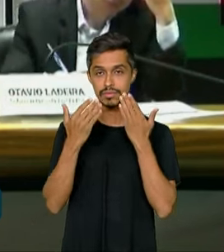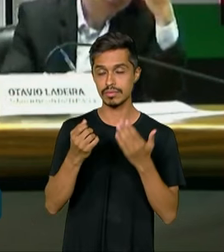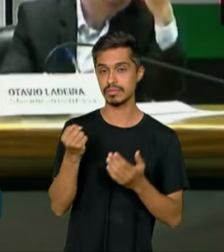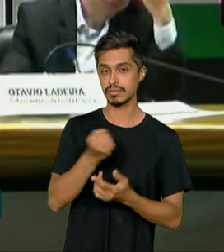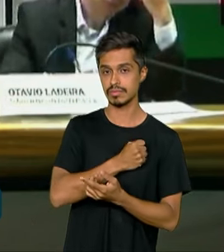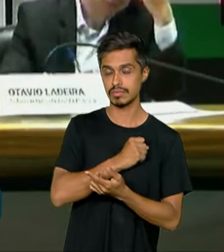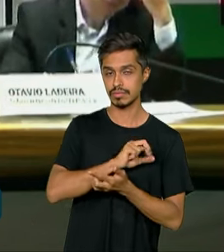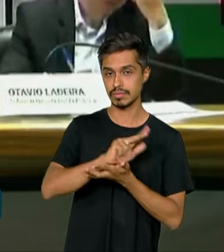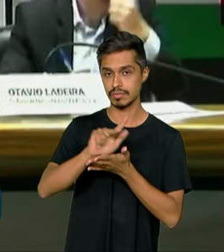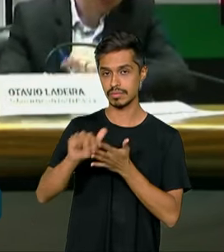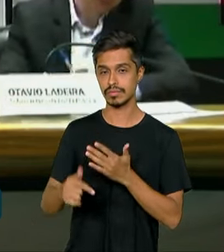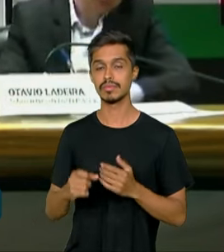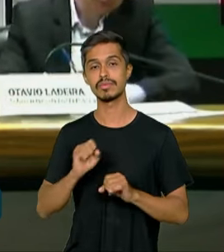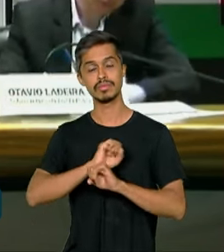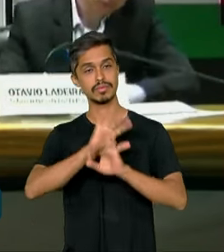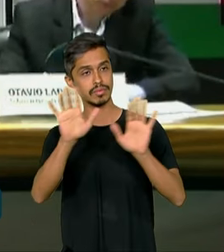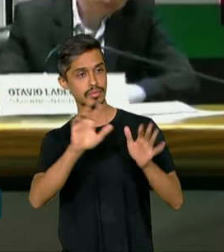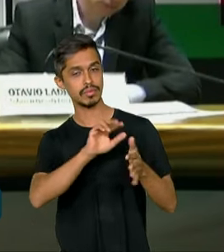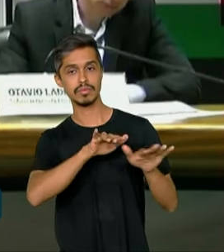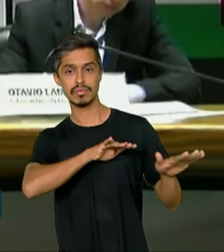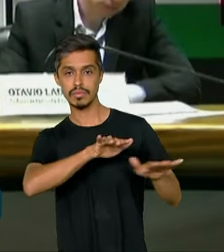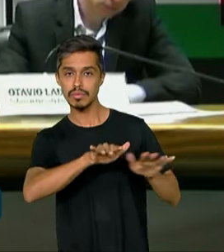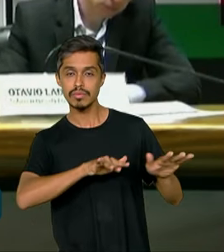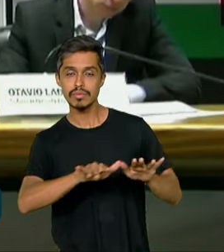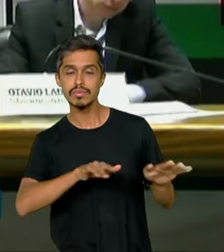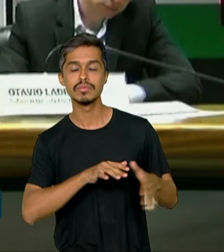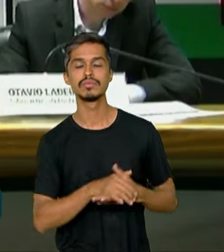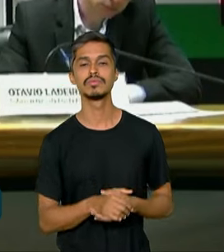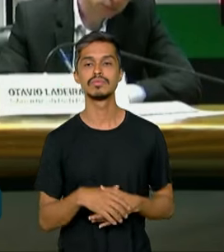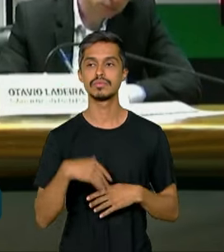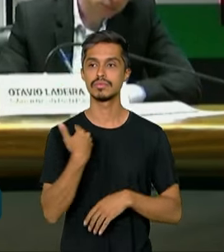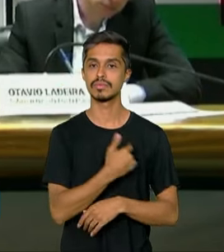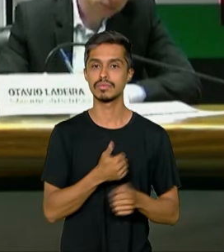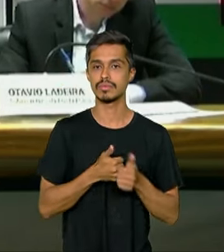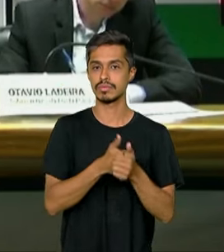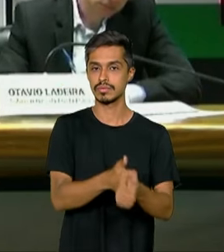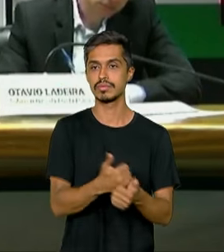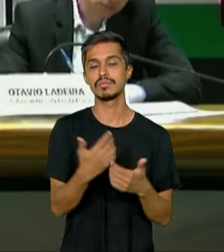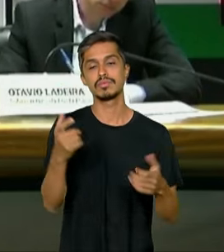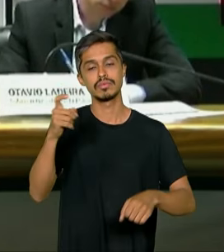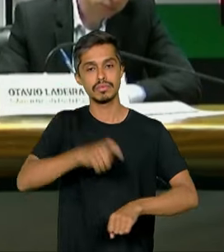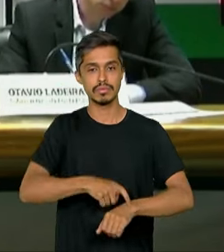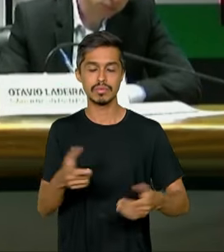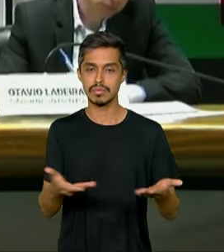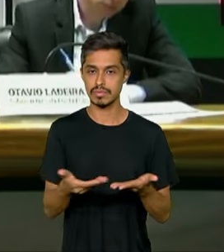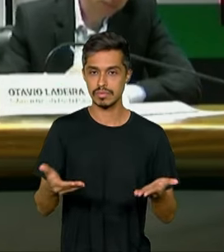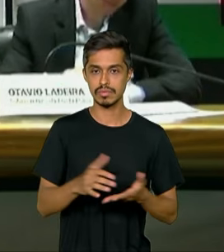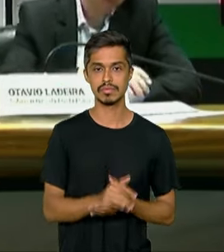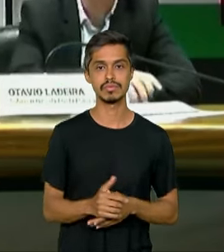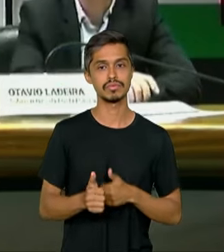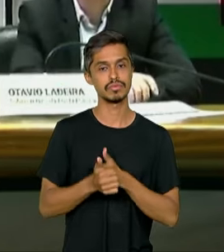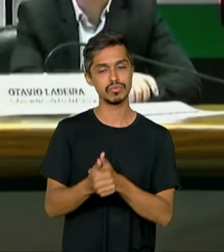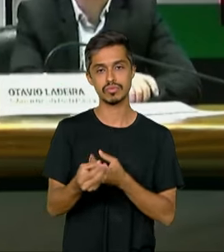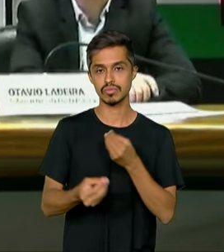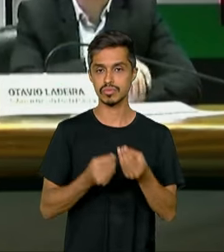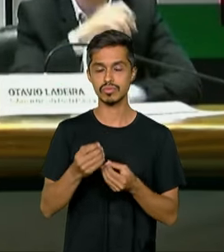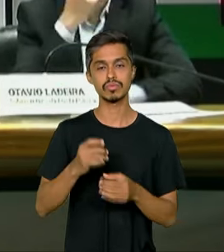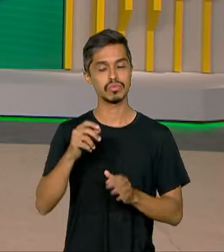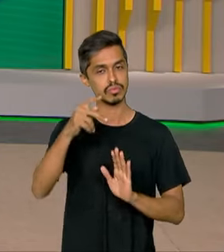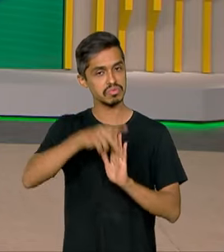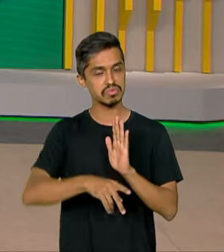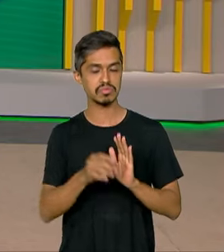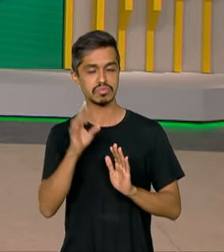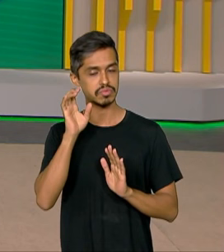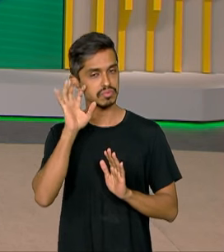números, vai começar a ficar mais claro esses movimentos e a gente vai poder acompanhar. Então, no momento, está seguindo conforme o planejamento.